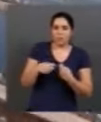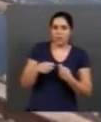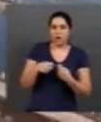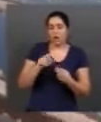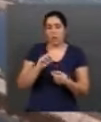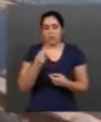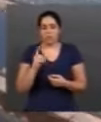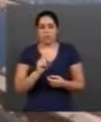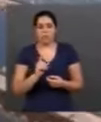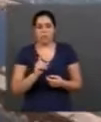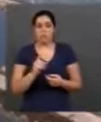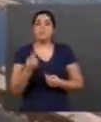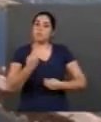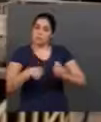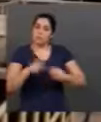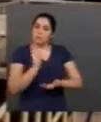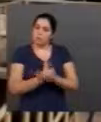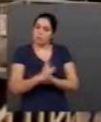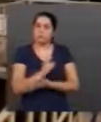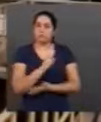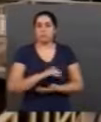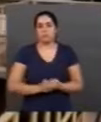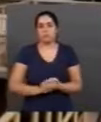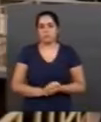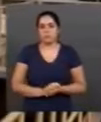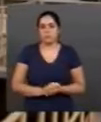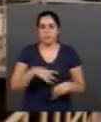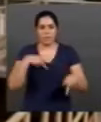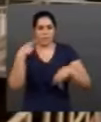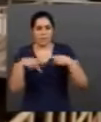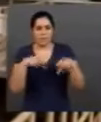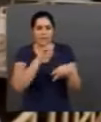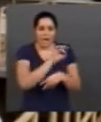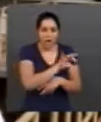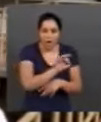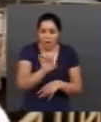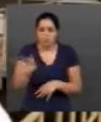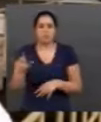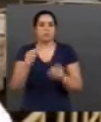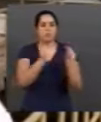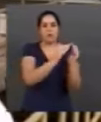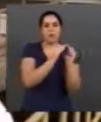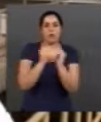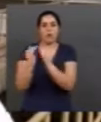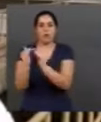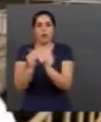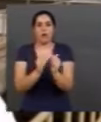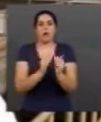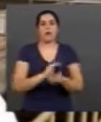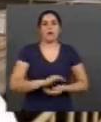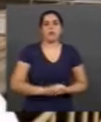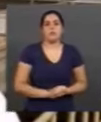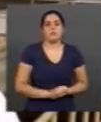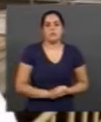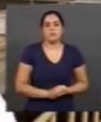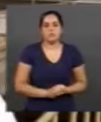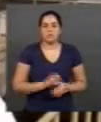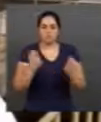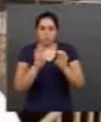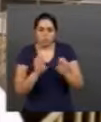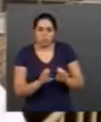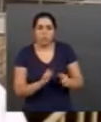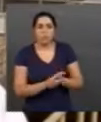todos ajudem a economizar. Que a população, cada um na sua casa, com a sua condição financeira, no seu bairro, com a sua estrutura, procure